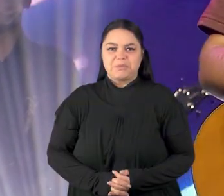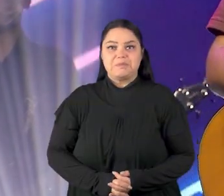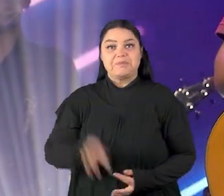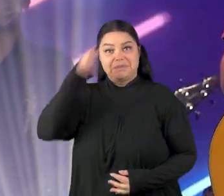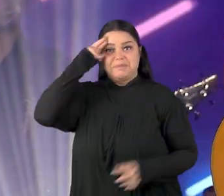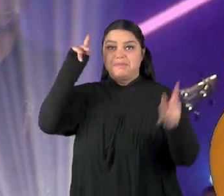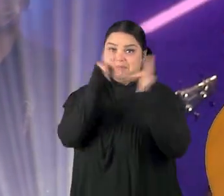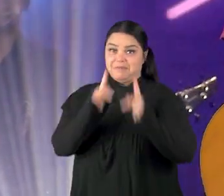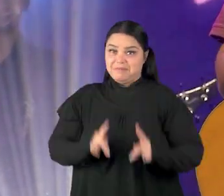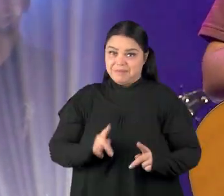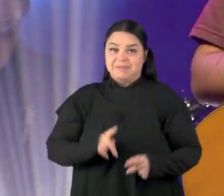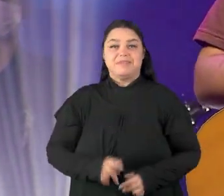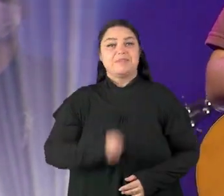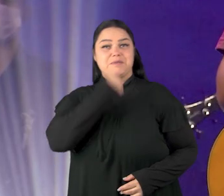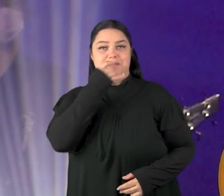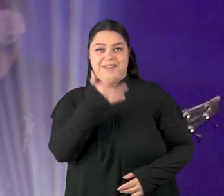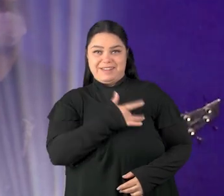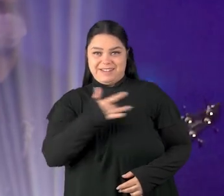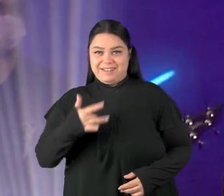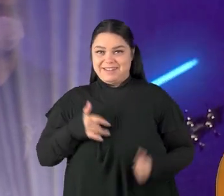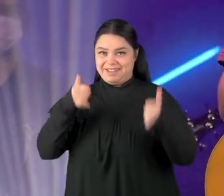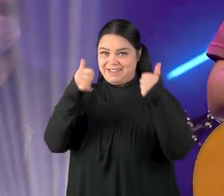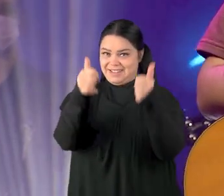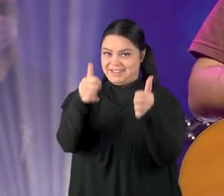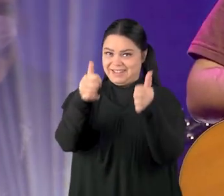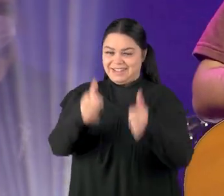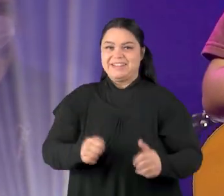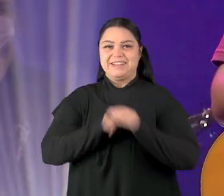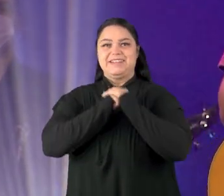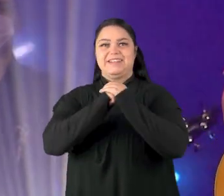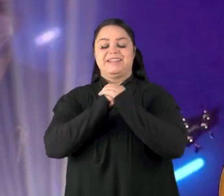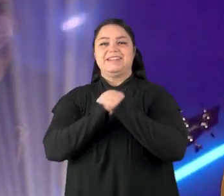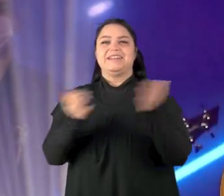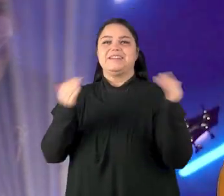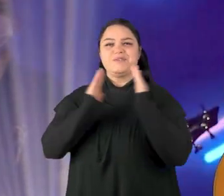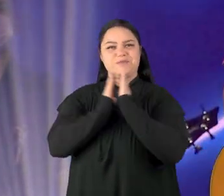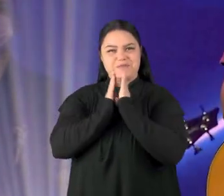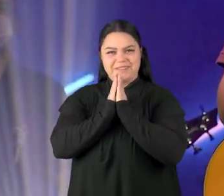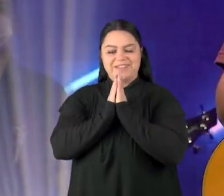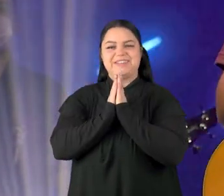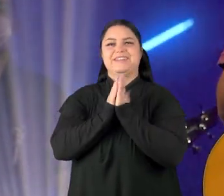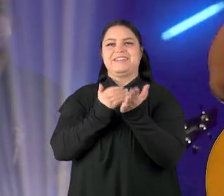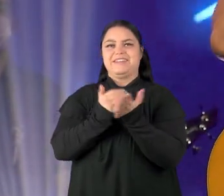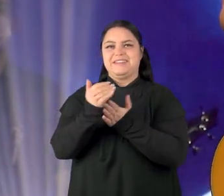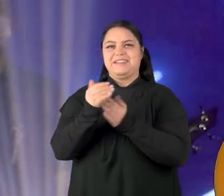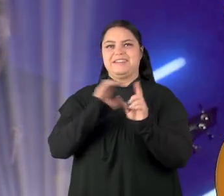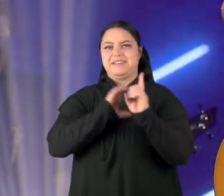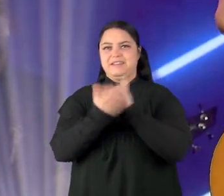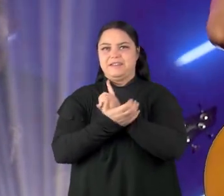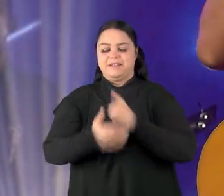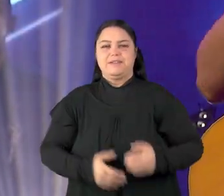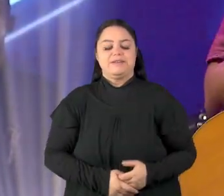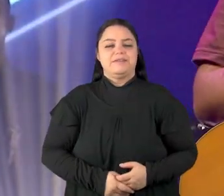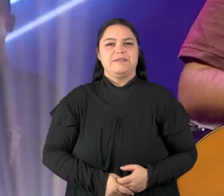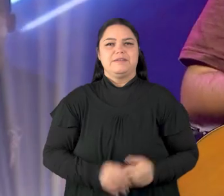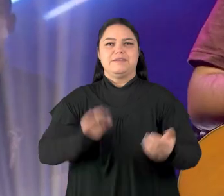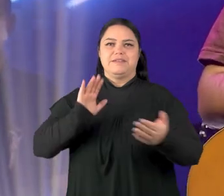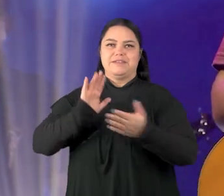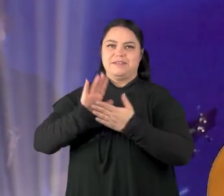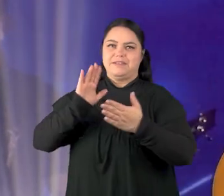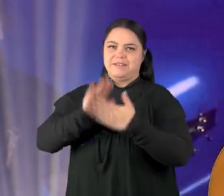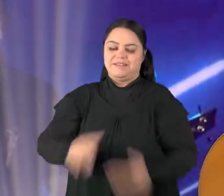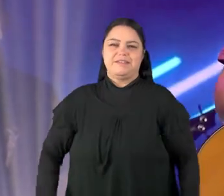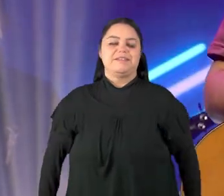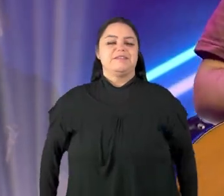A paz do Senhor. Tudo bem com vocês? Amém? Vamos fazer uma oração para a gente começar o nosso culto? O nosso louvor?